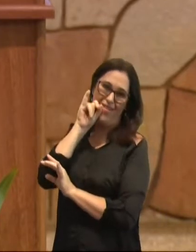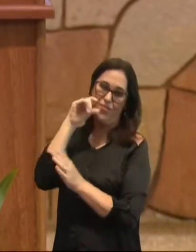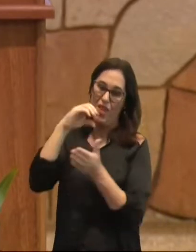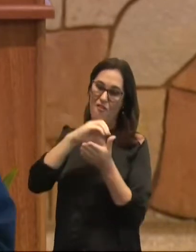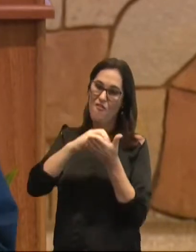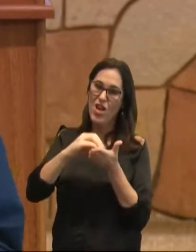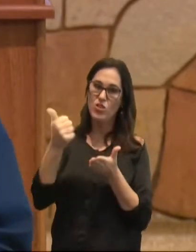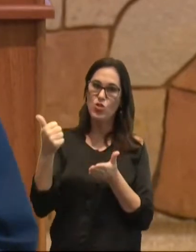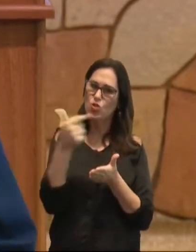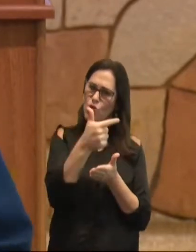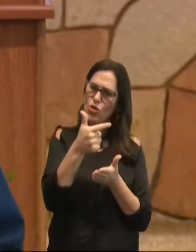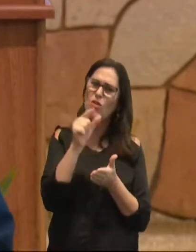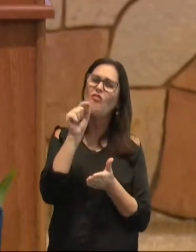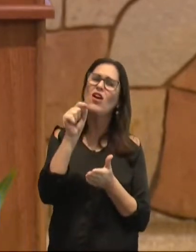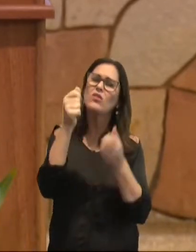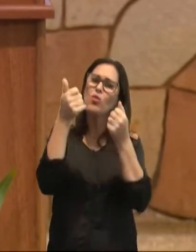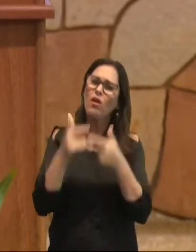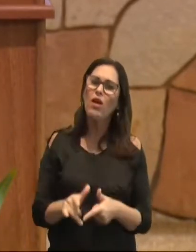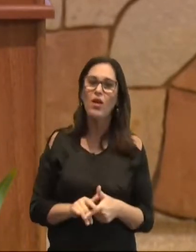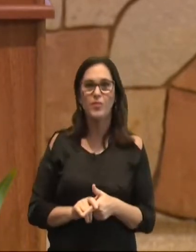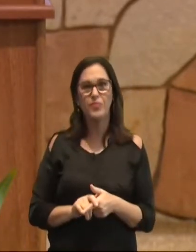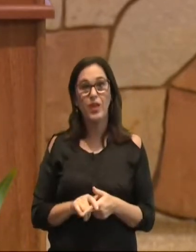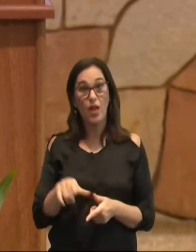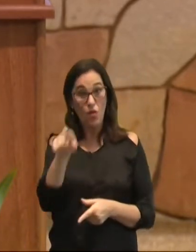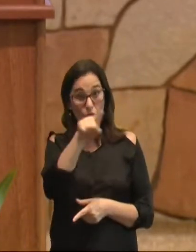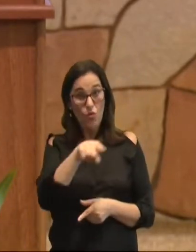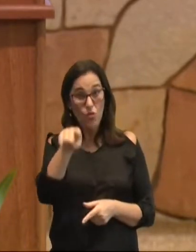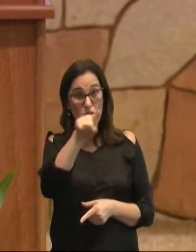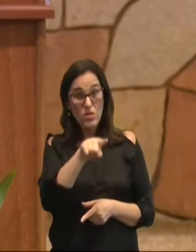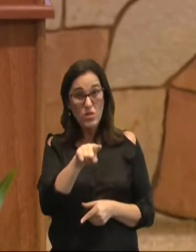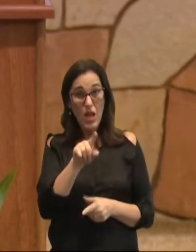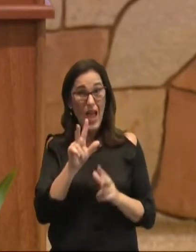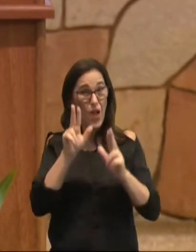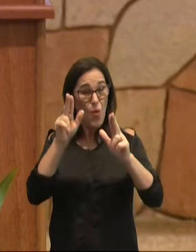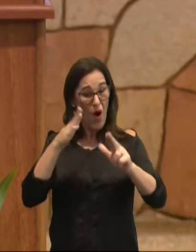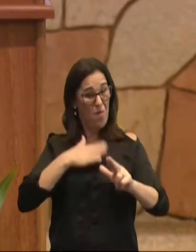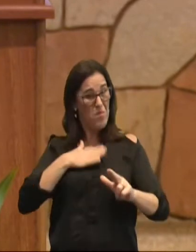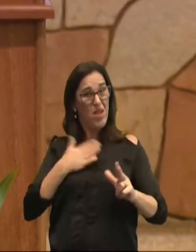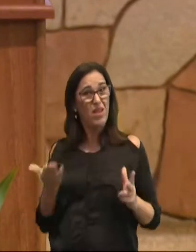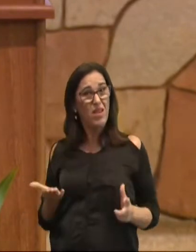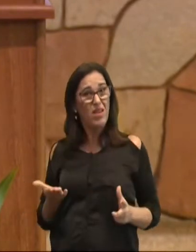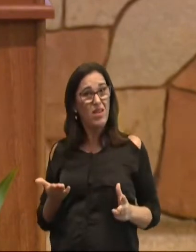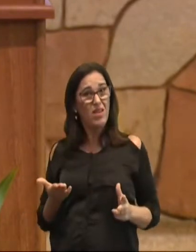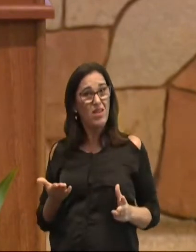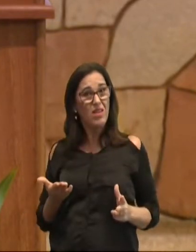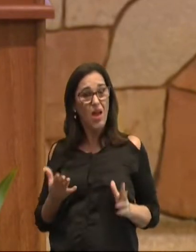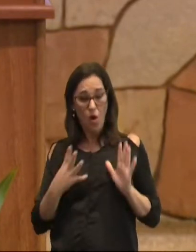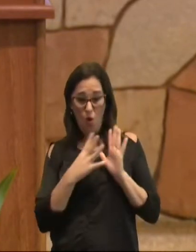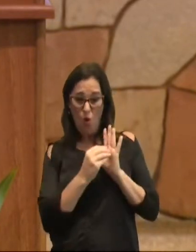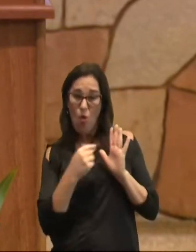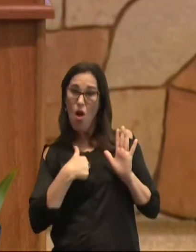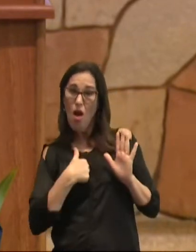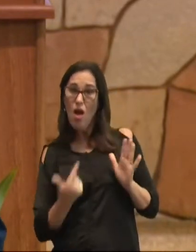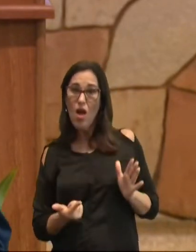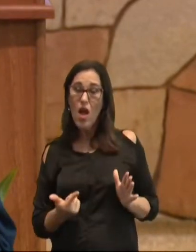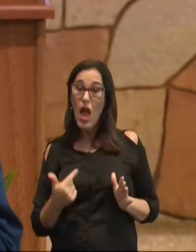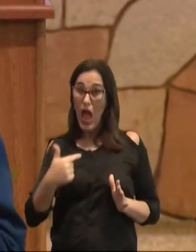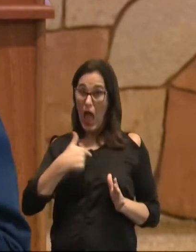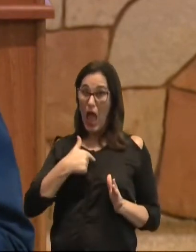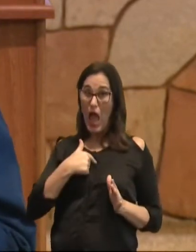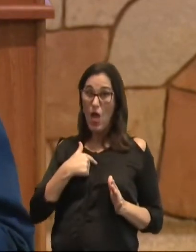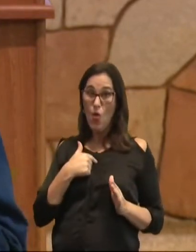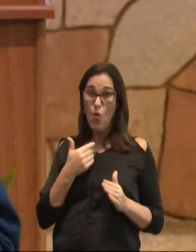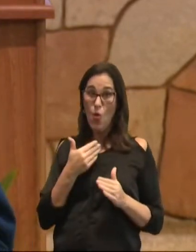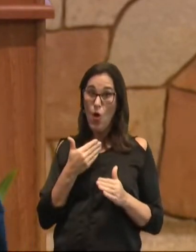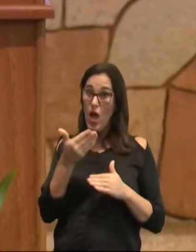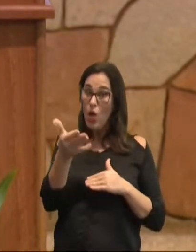12, ele diz o seguinte, Sede qual eu sou, sejam como eu sou, Paulo diz, pois também eu sou como